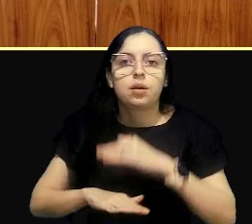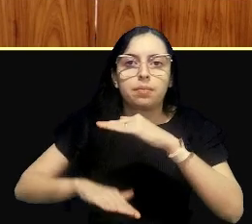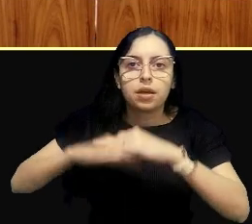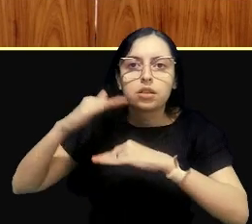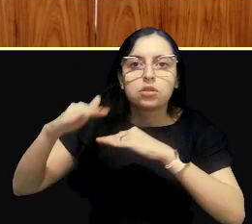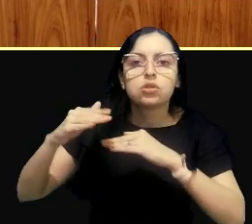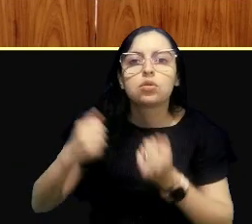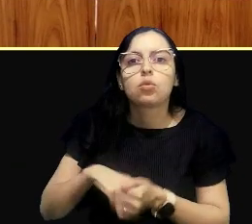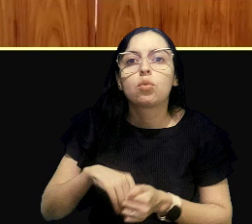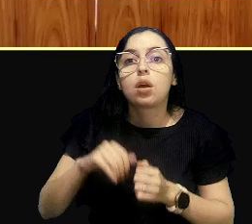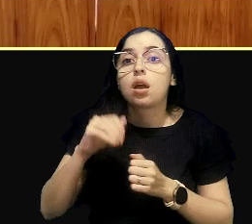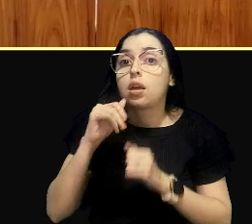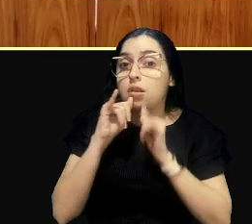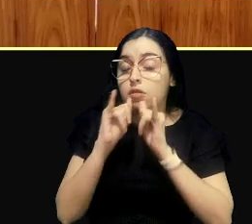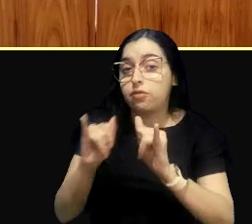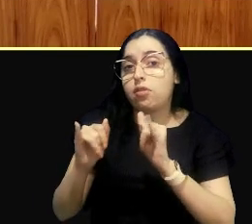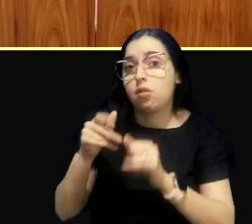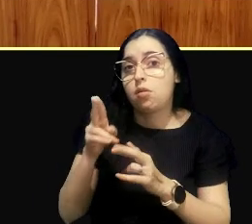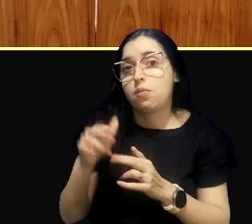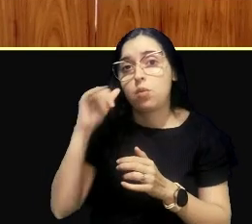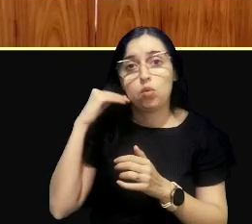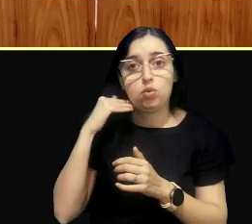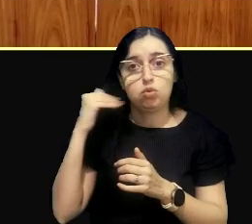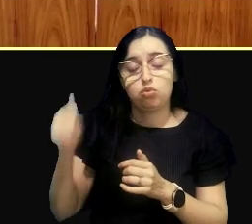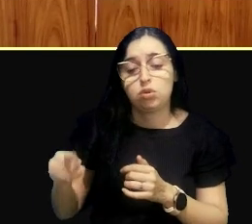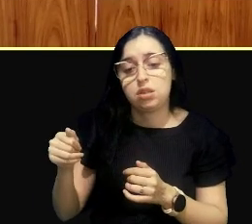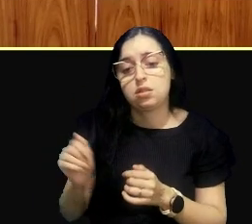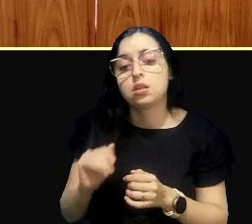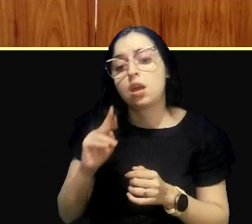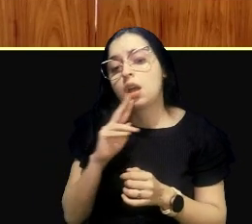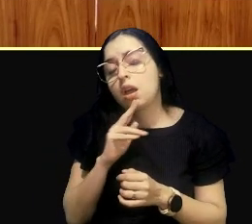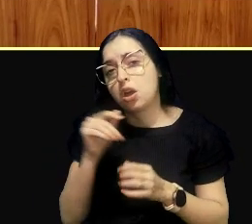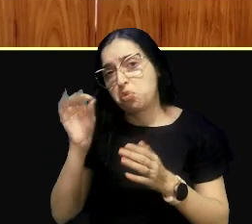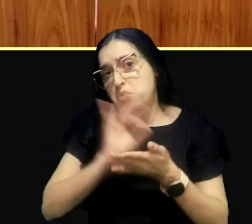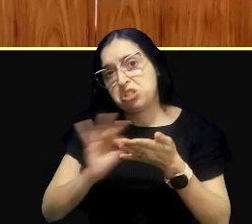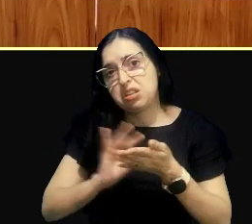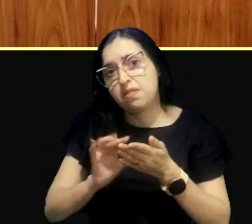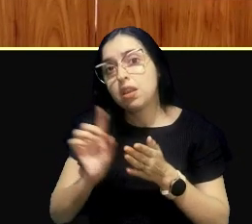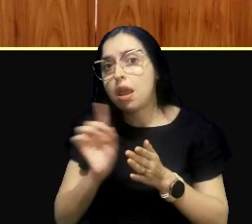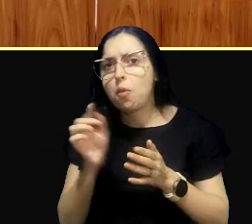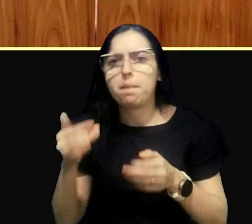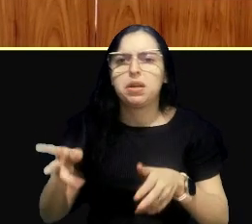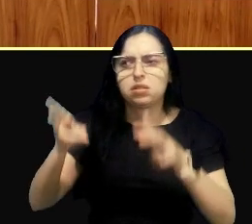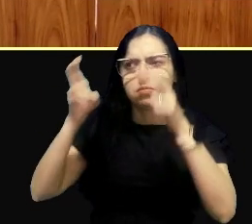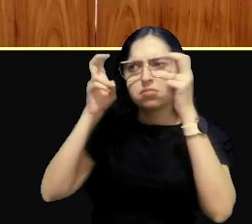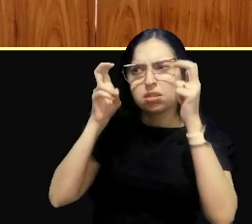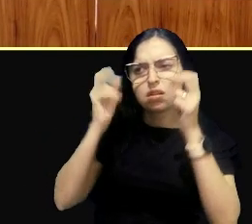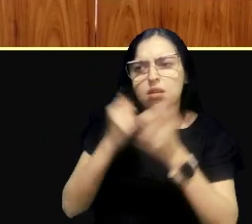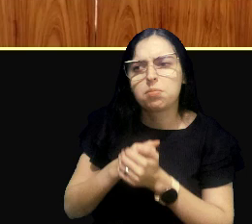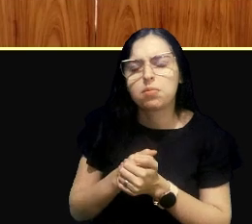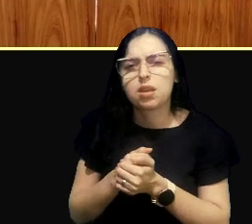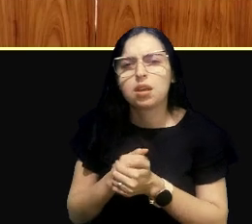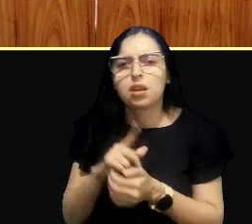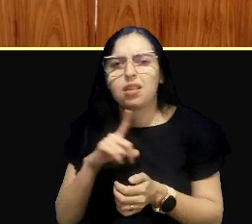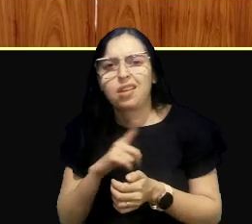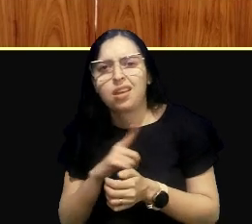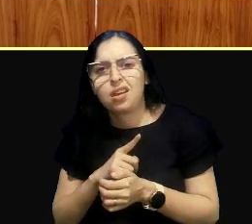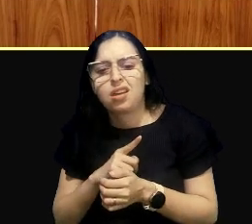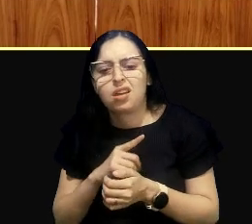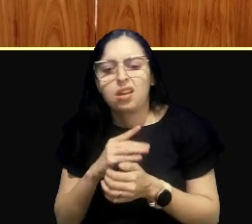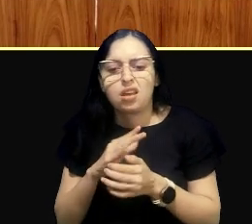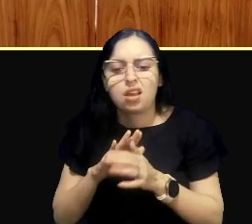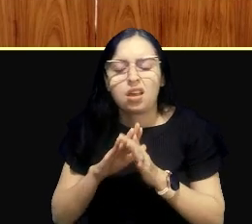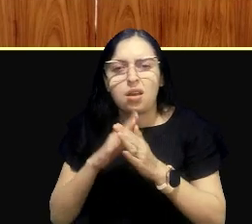comunico a ele, olha, aqui eu não coloquei, mas eu percebi lá, que tem essa questão aqui, de erosão,